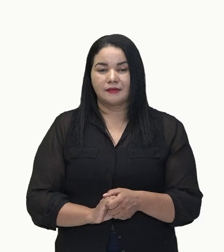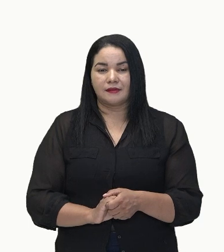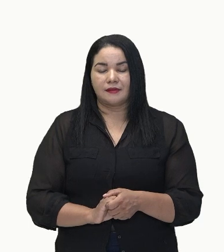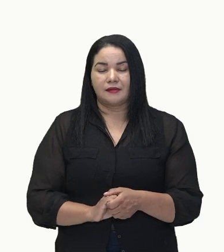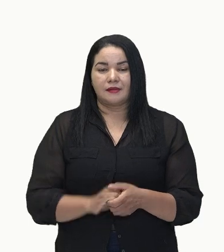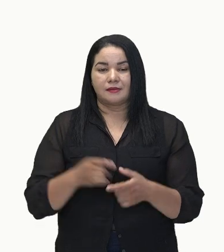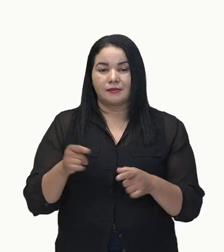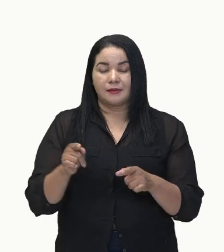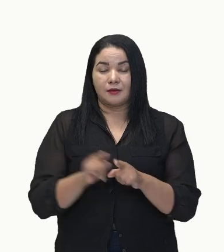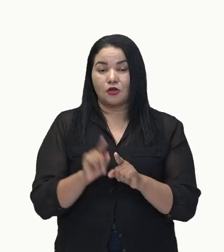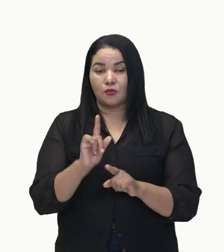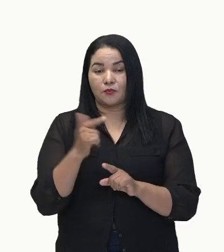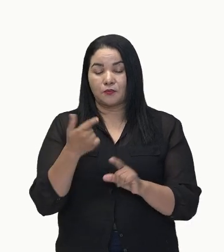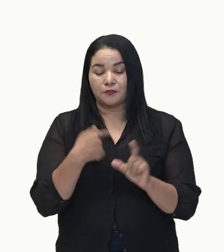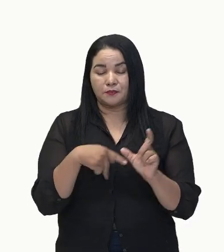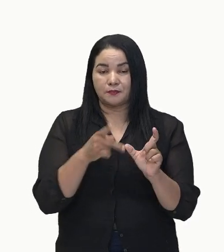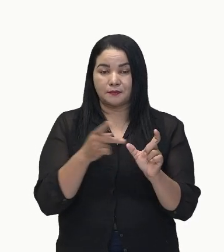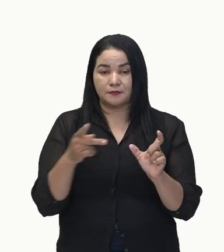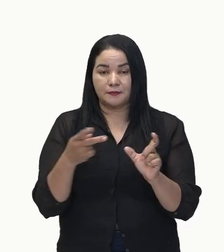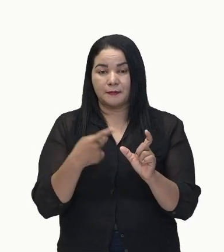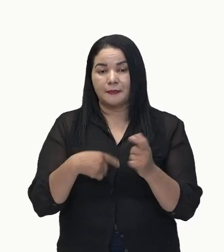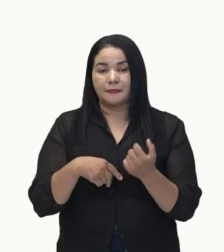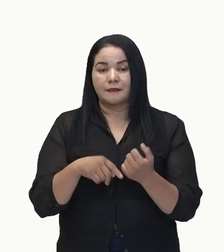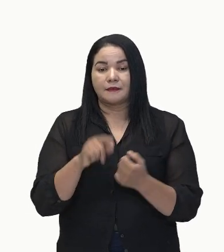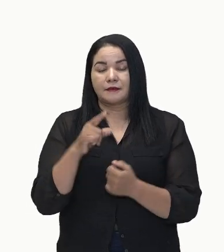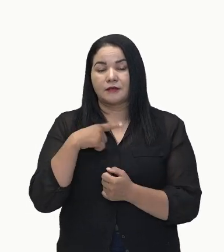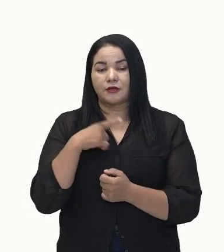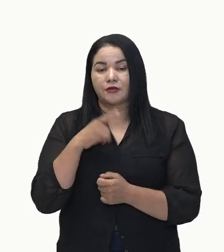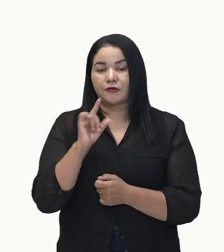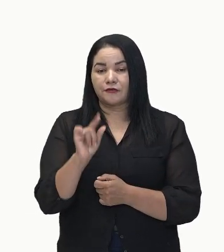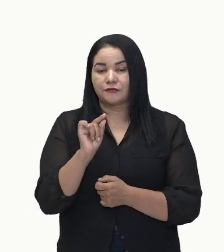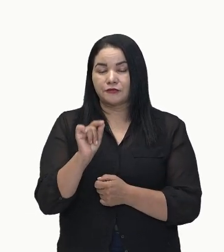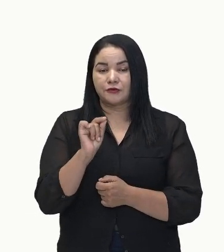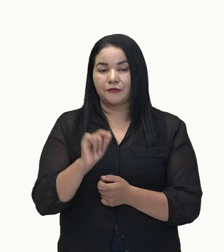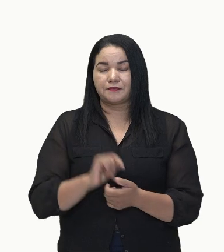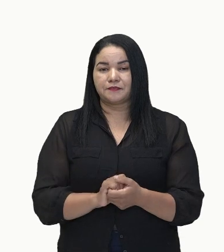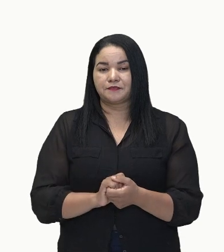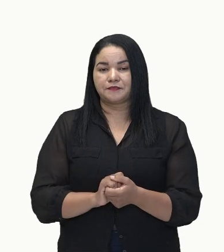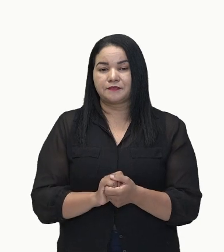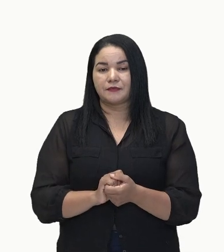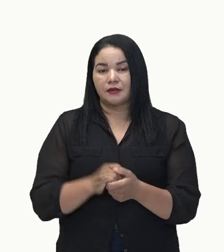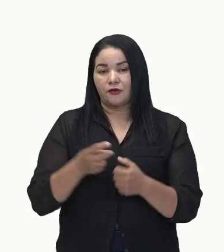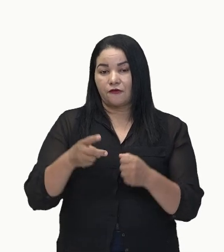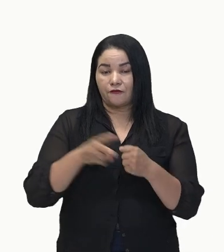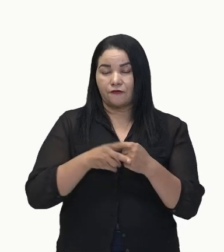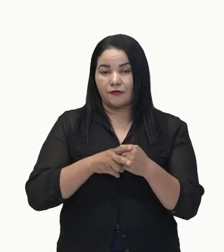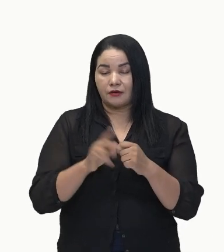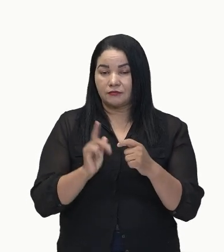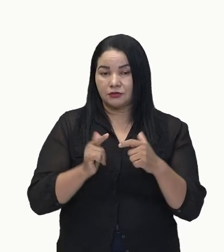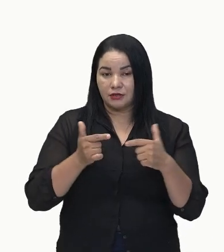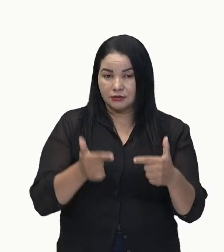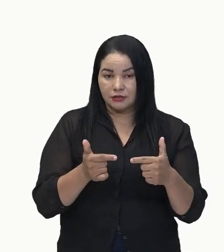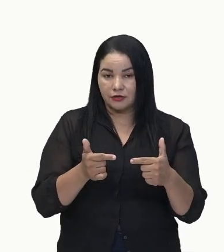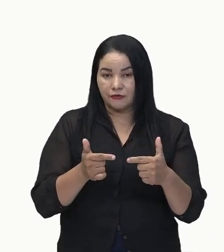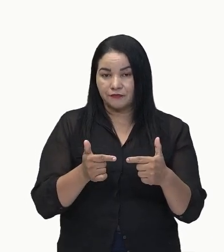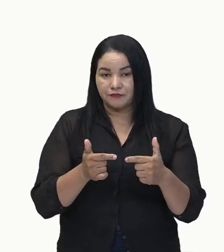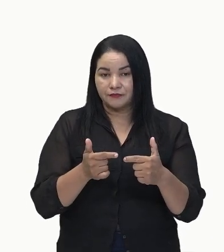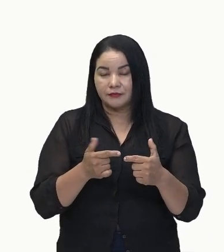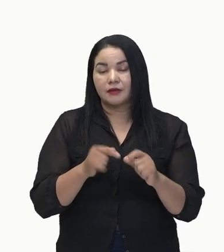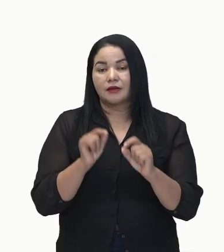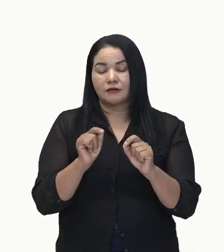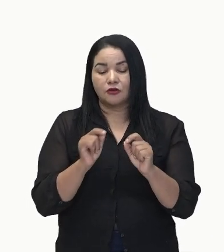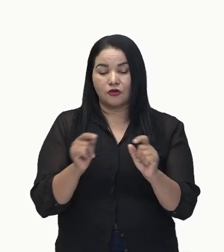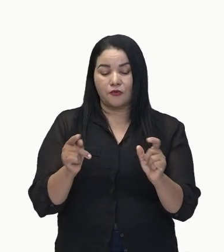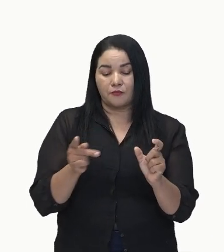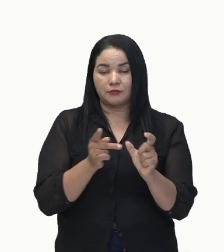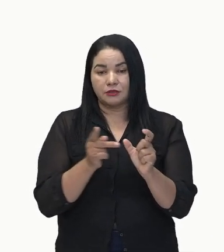Predicado, verbo, olha só. Vamos relembrando aqui, então. O predicado com o verbo de ação é um predicado verbal.